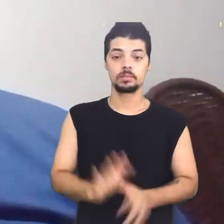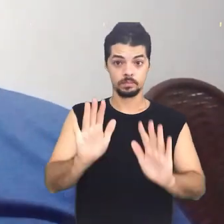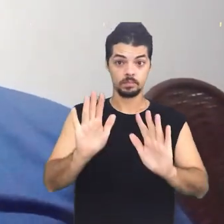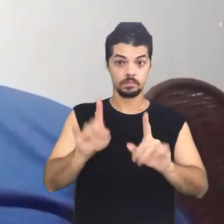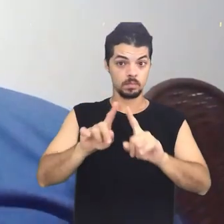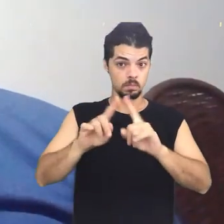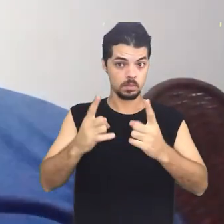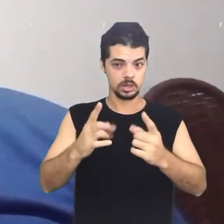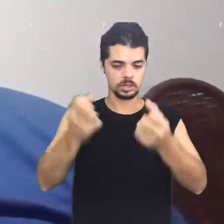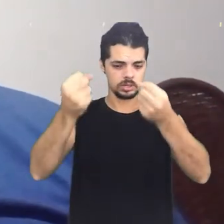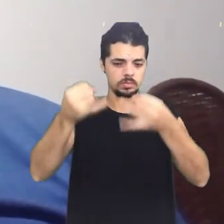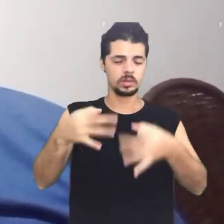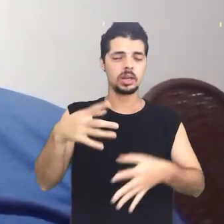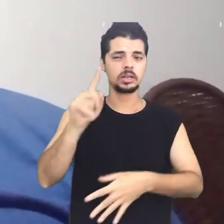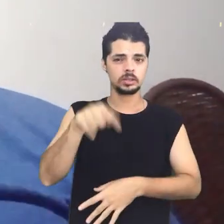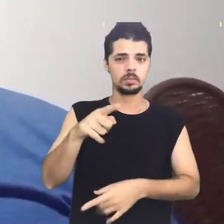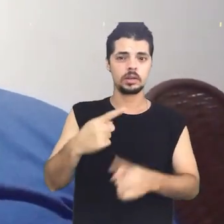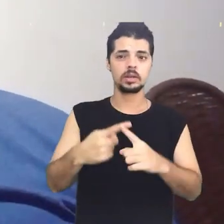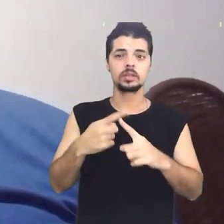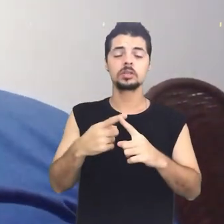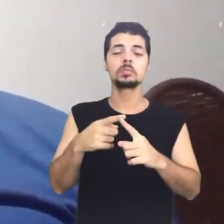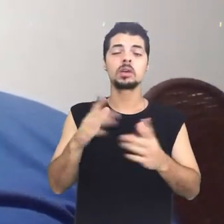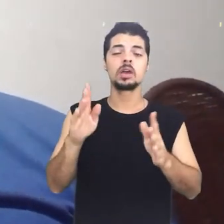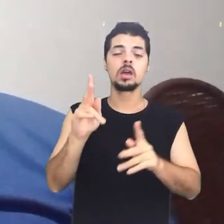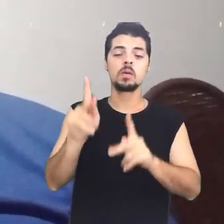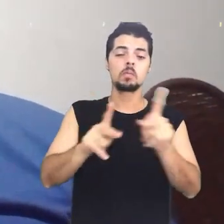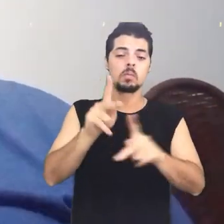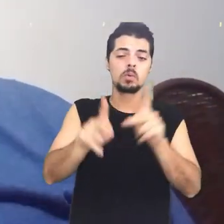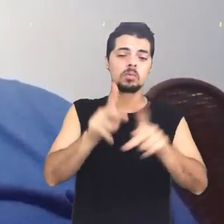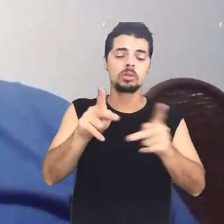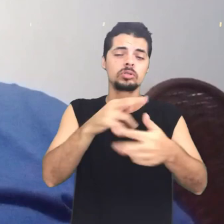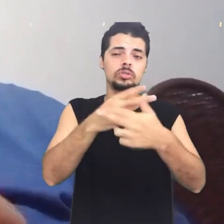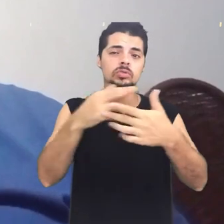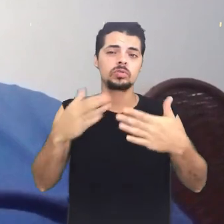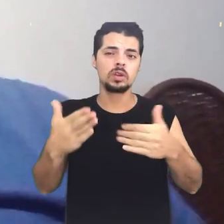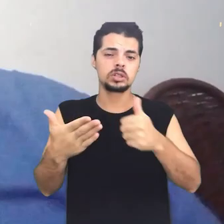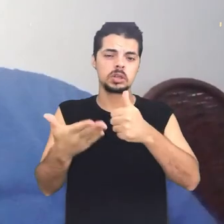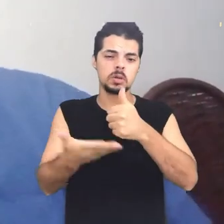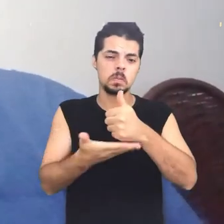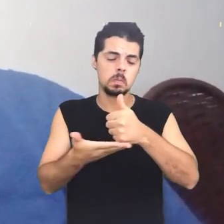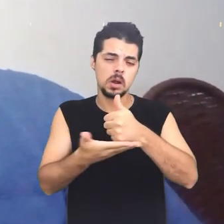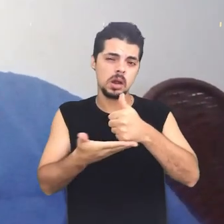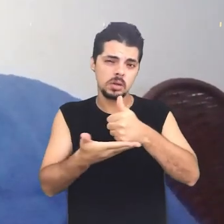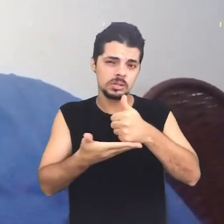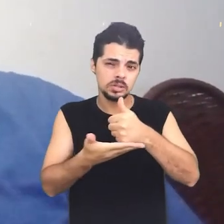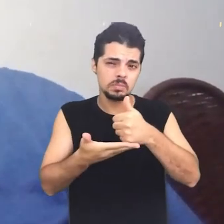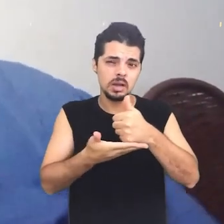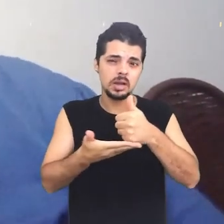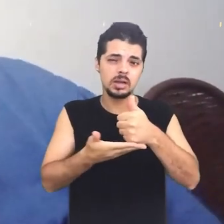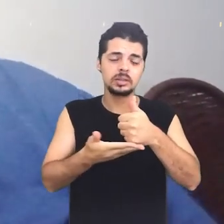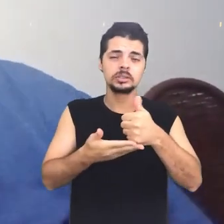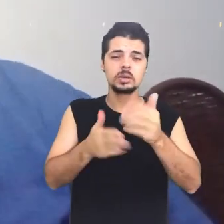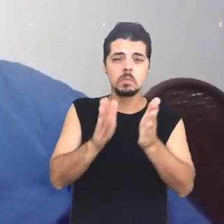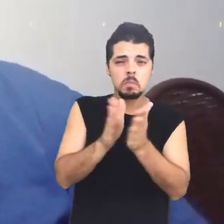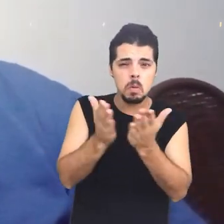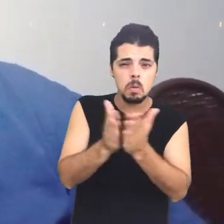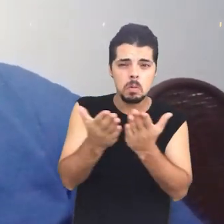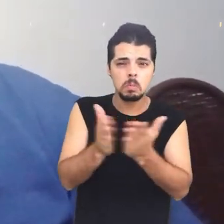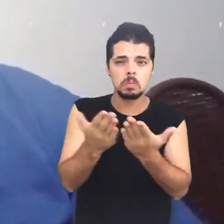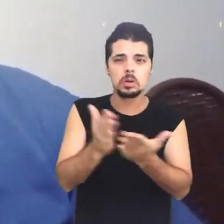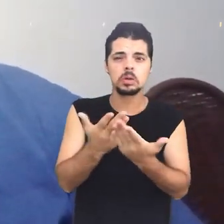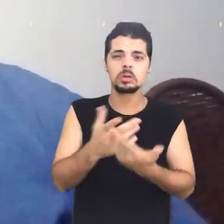retirar essa sua liberdade de senhor de terras. A explicação para tal receio é de que as